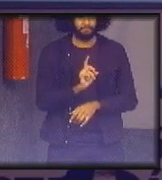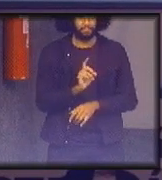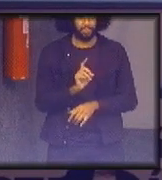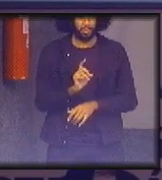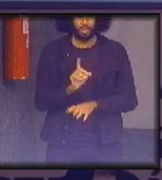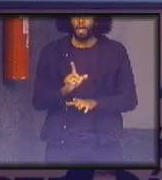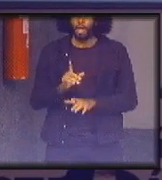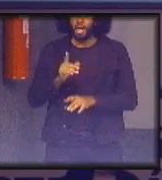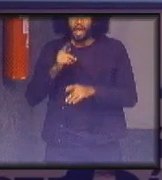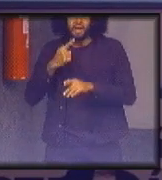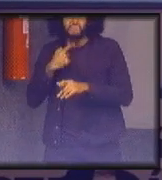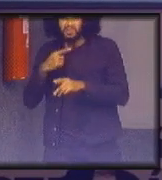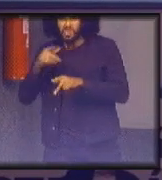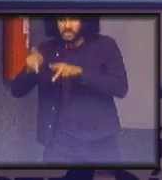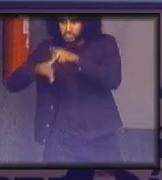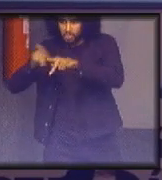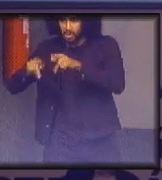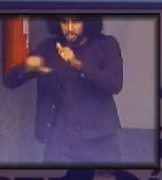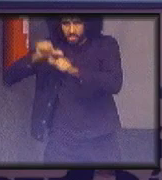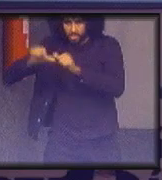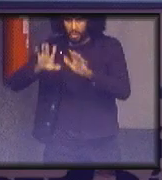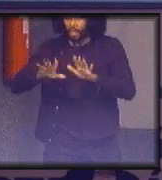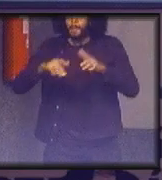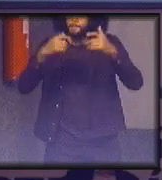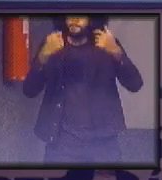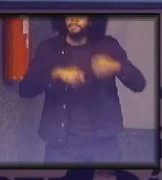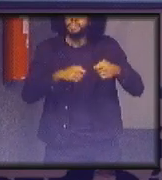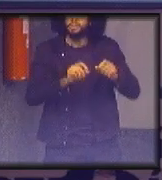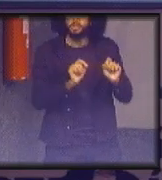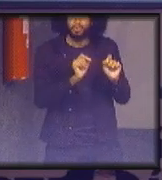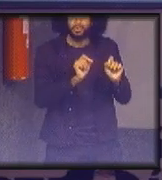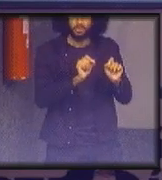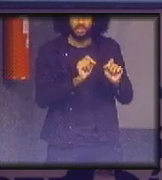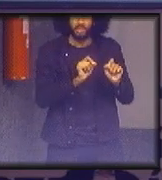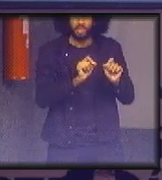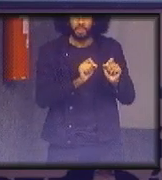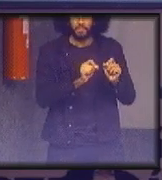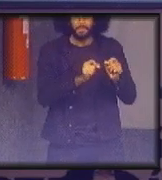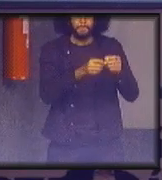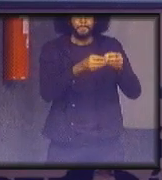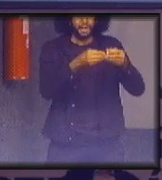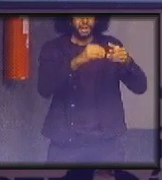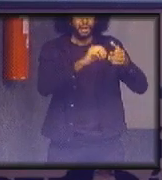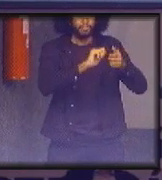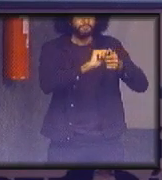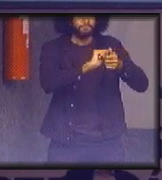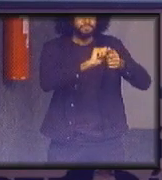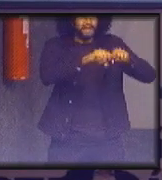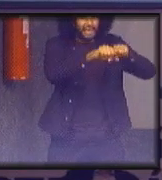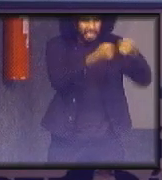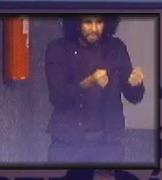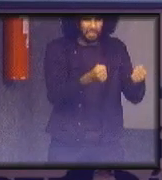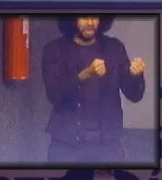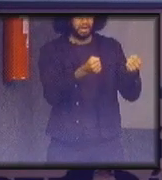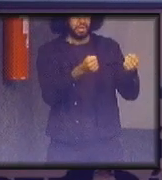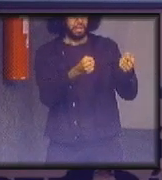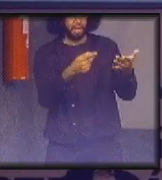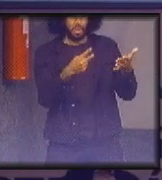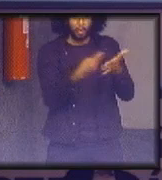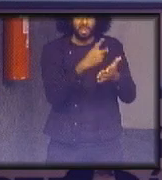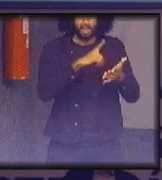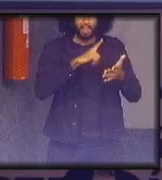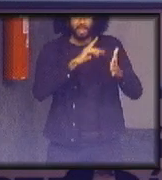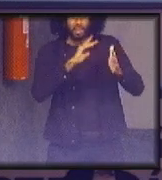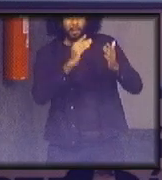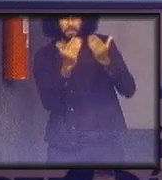os regimes os regimes para mudar para serem rompidos e acontecerem as janelas